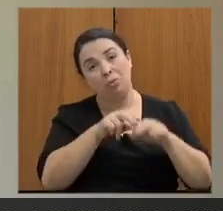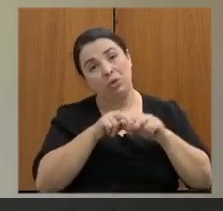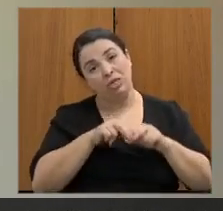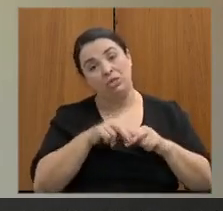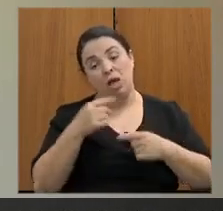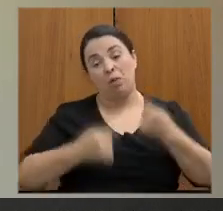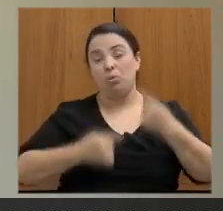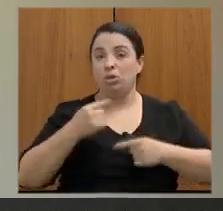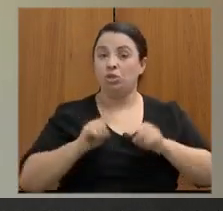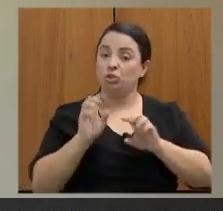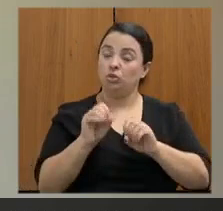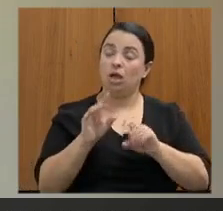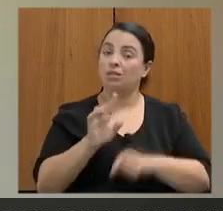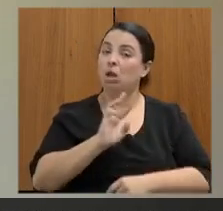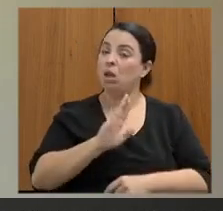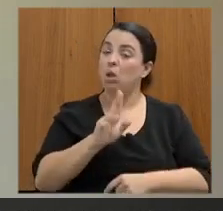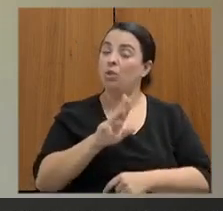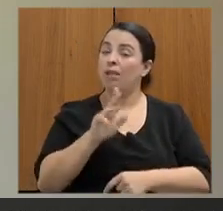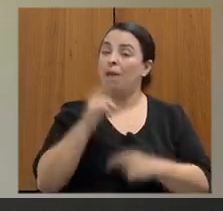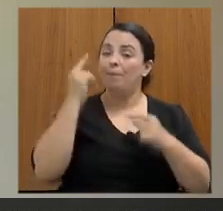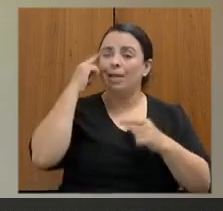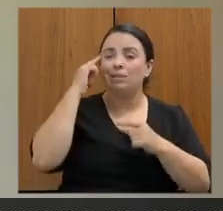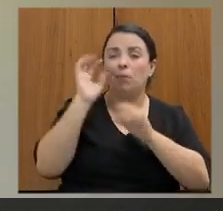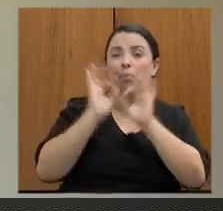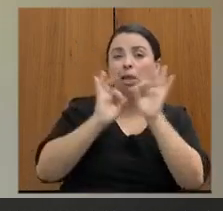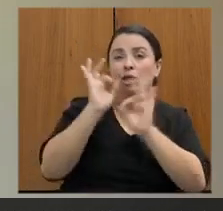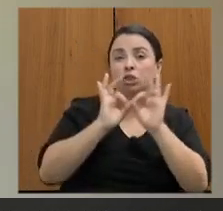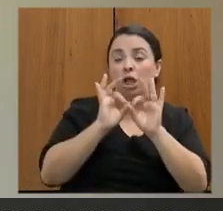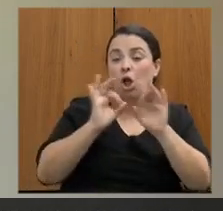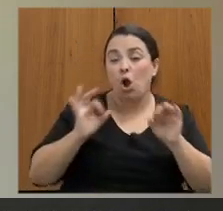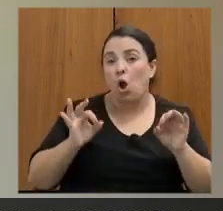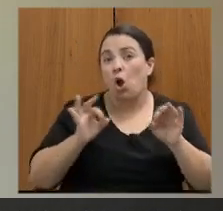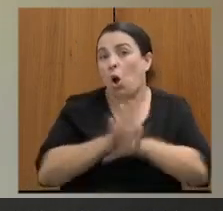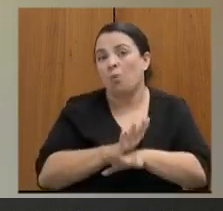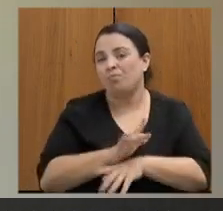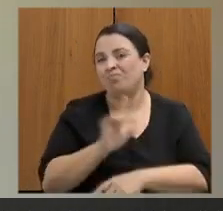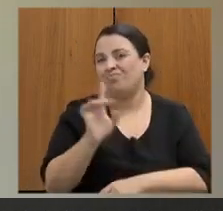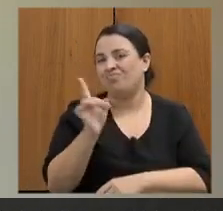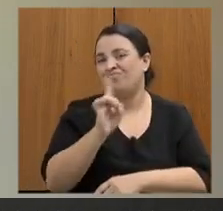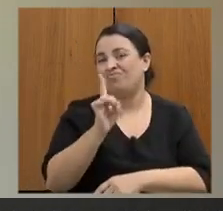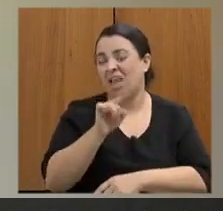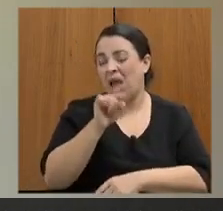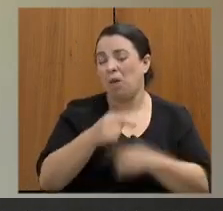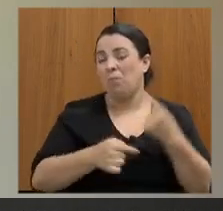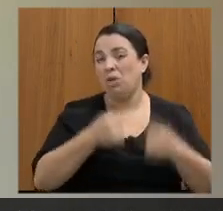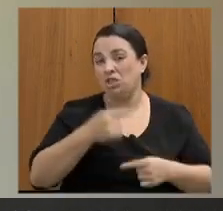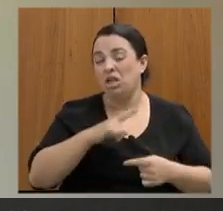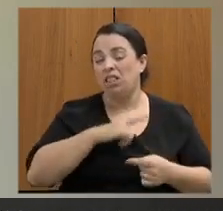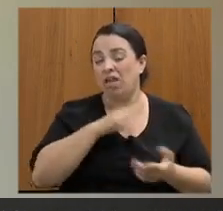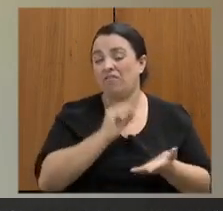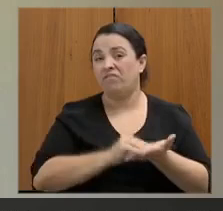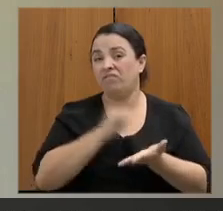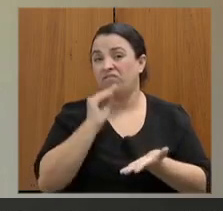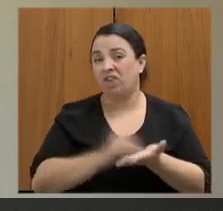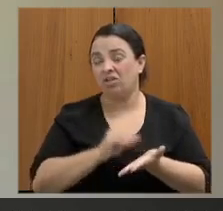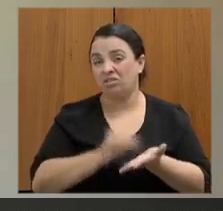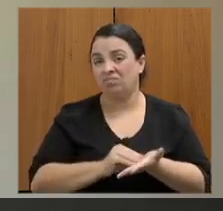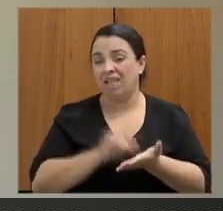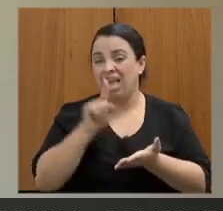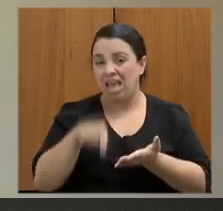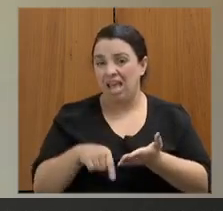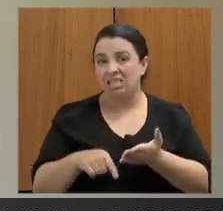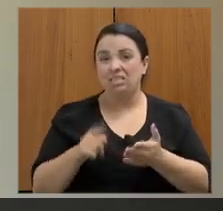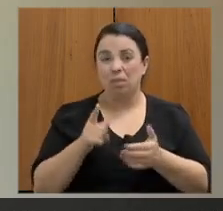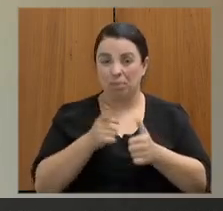sendo pensada na sua completude são trazidas aqui para a Assembleia Fiscaliza e esse não é o primeiro que eu participo não é o